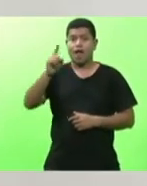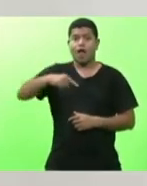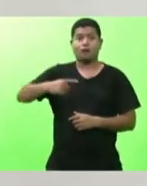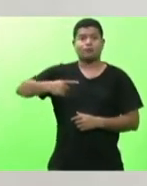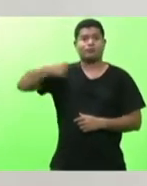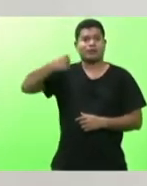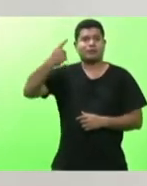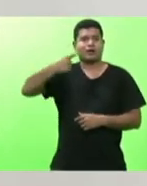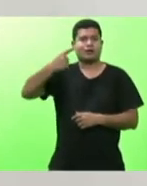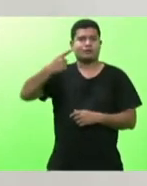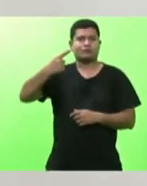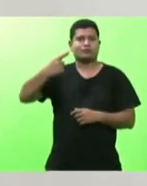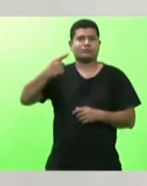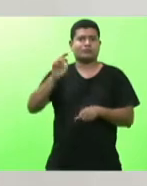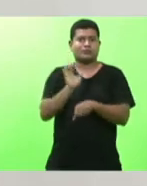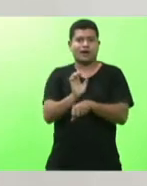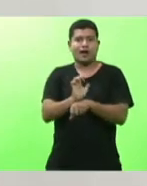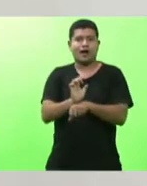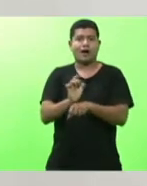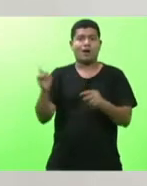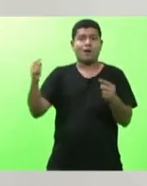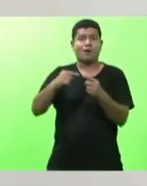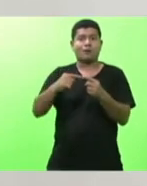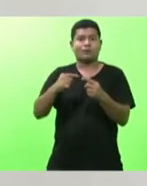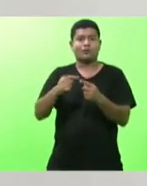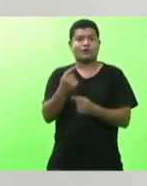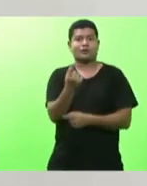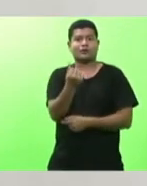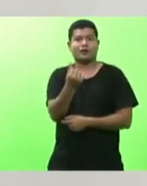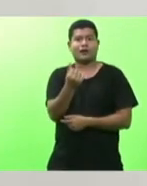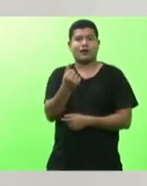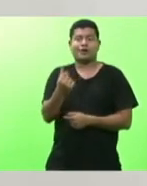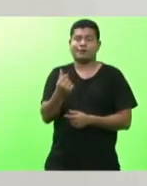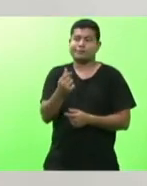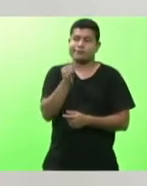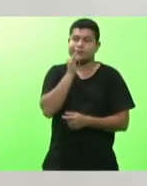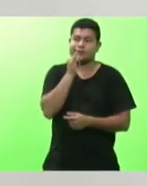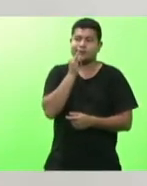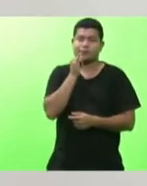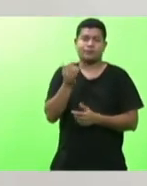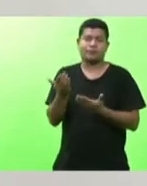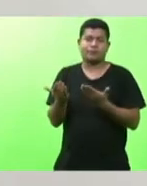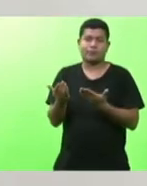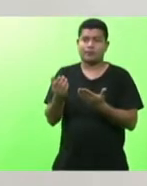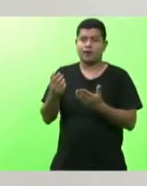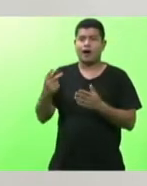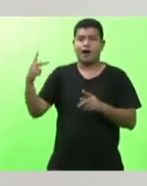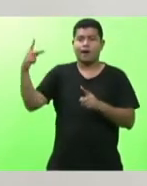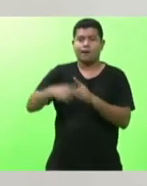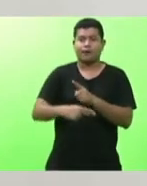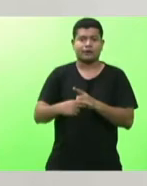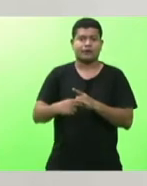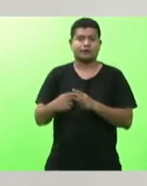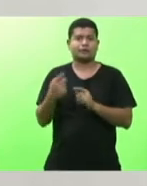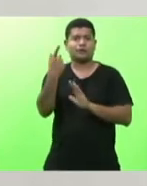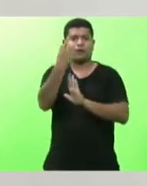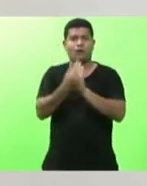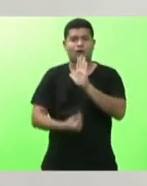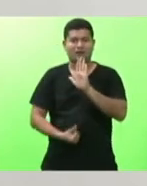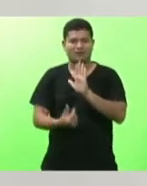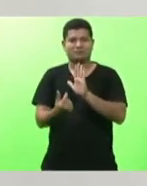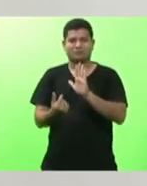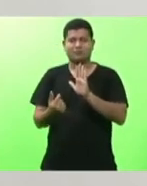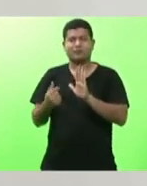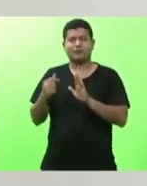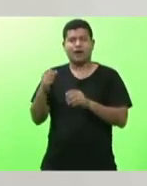a falta de recursos cortaram o orçamento das obras federais infelizmente deputado